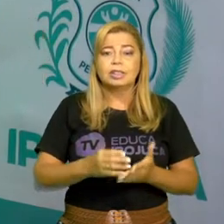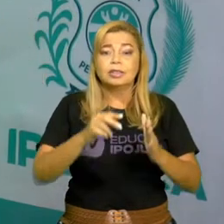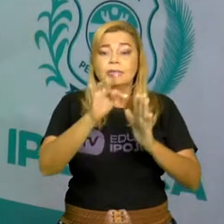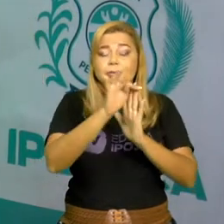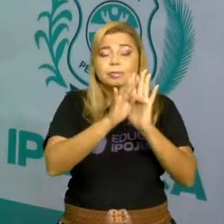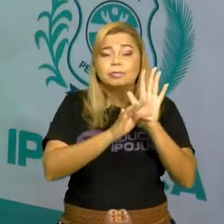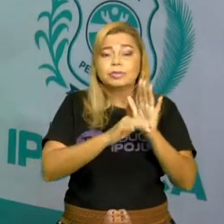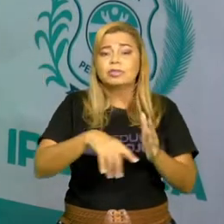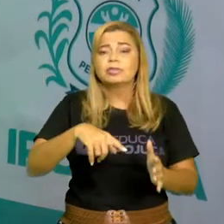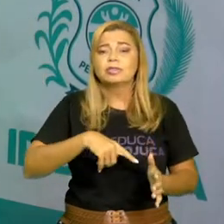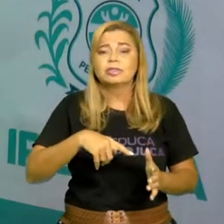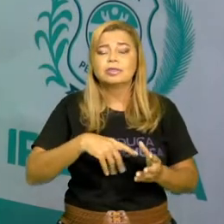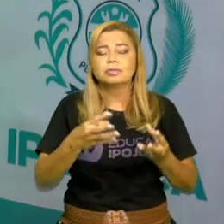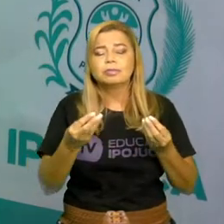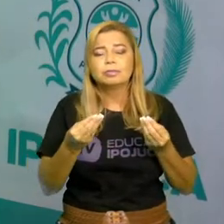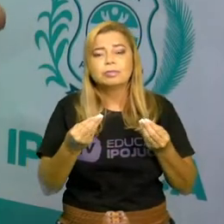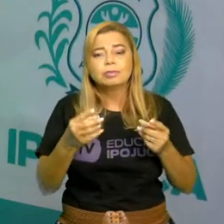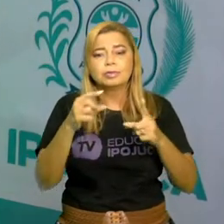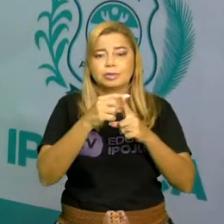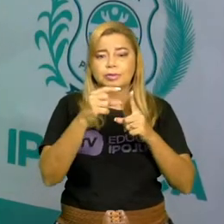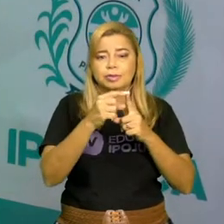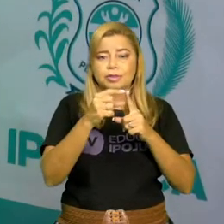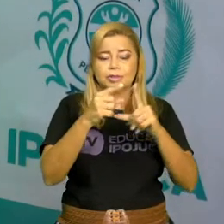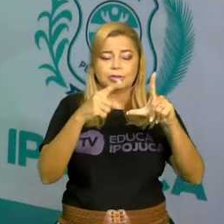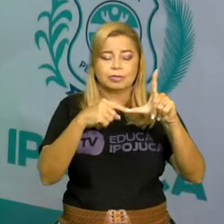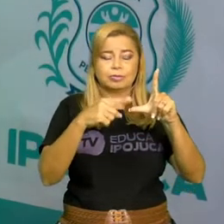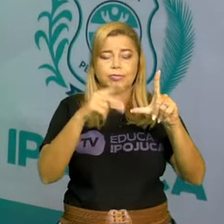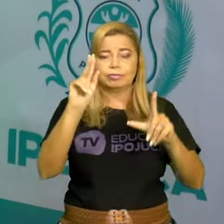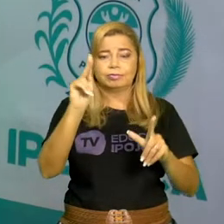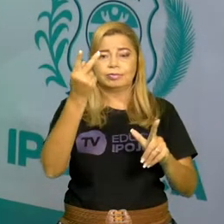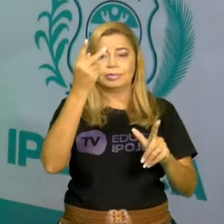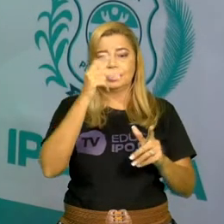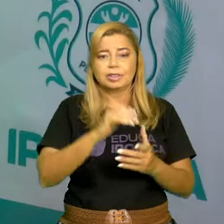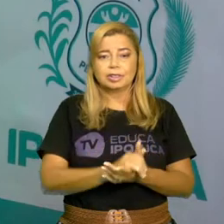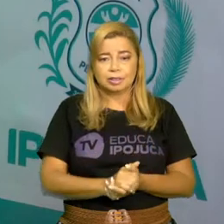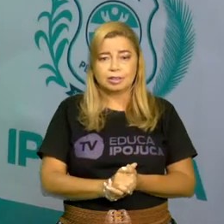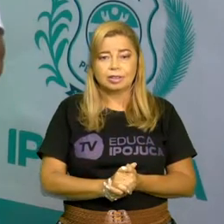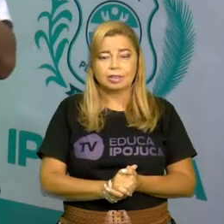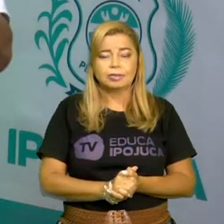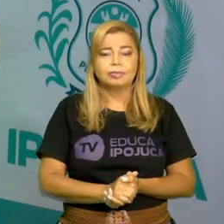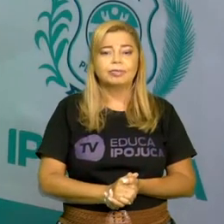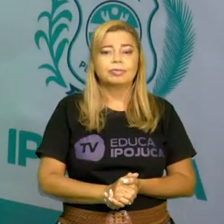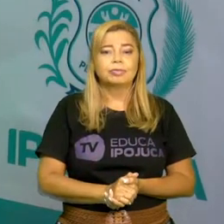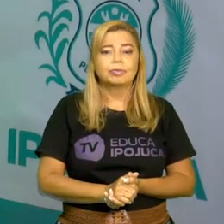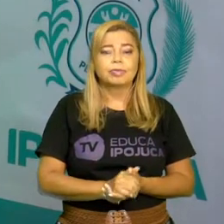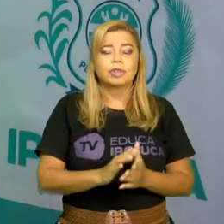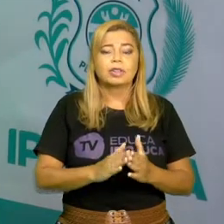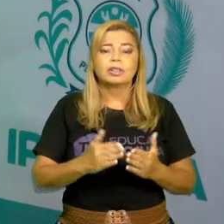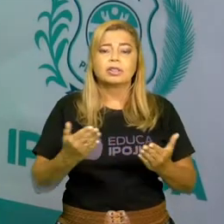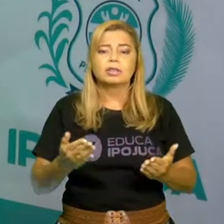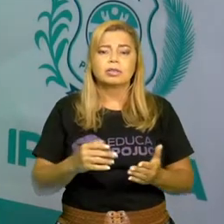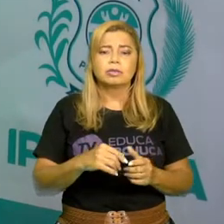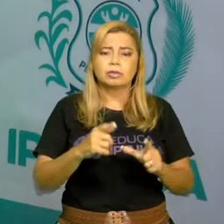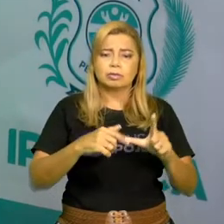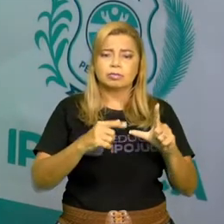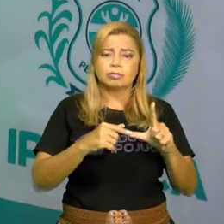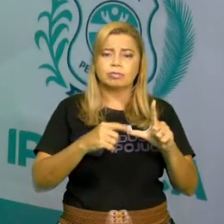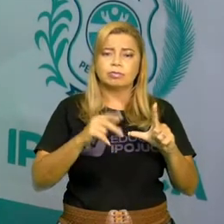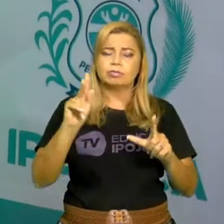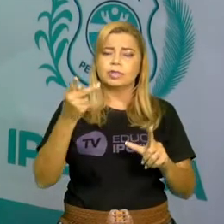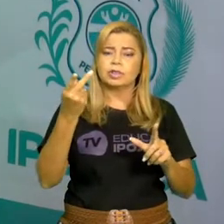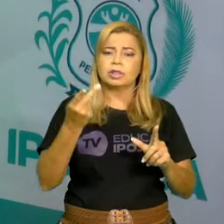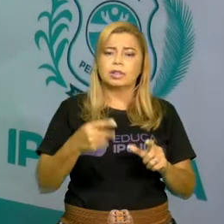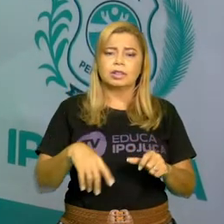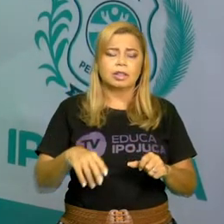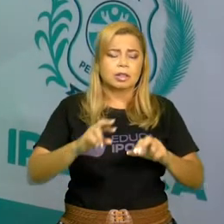com H, naquelas riminhas que a gente aprendeu nas nossas primeiras aulas, que o H está em várias